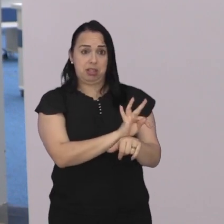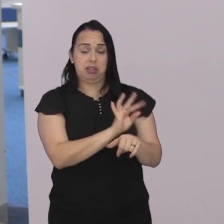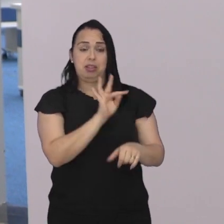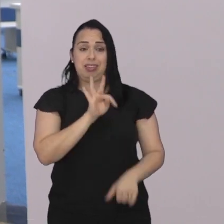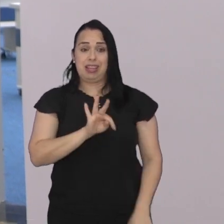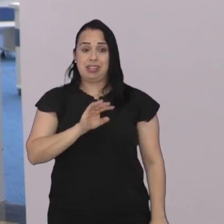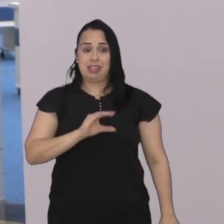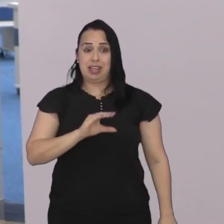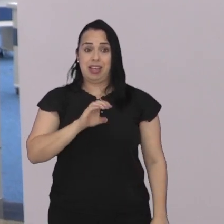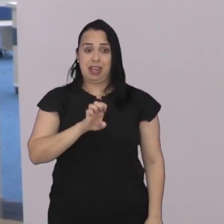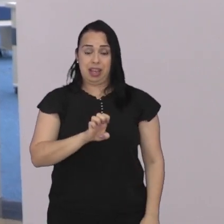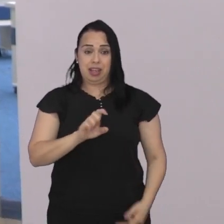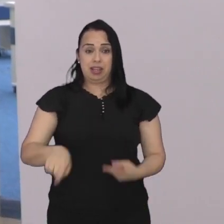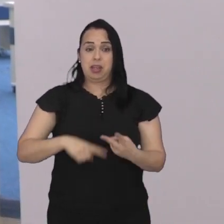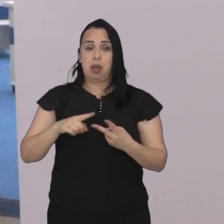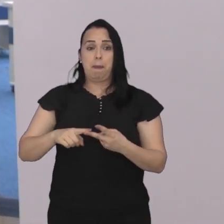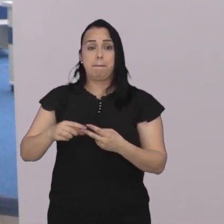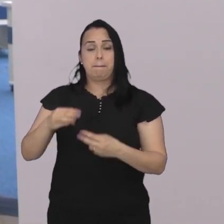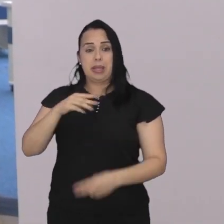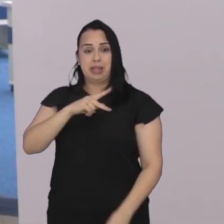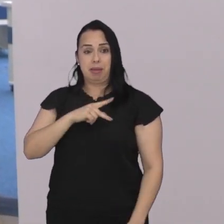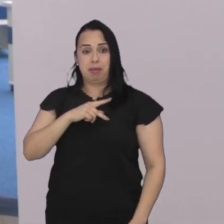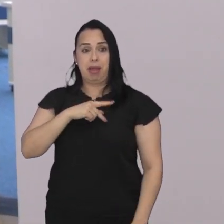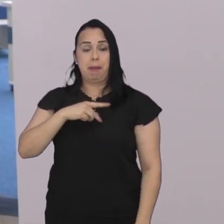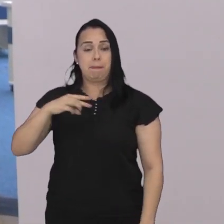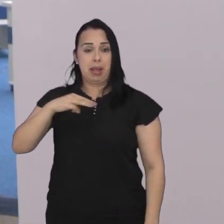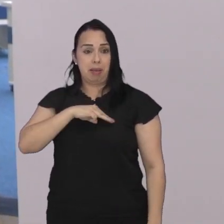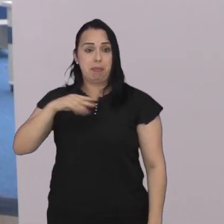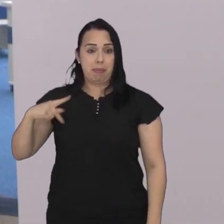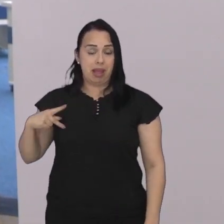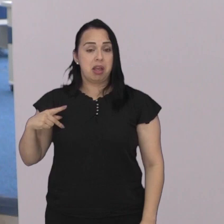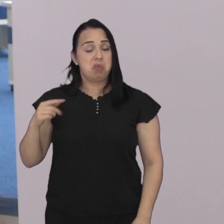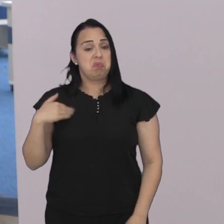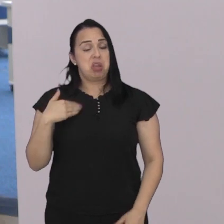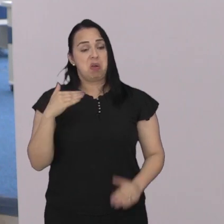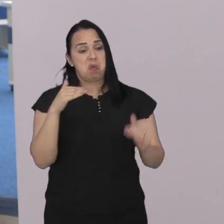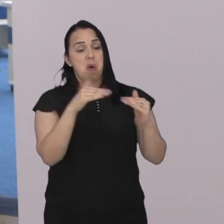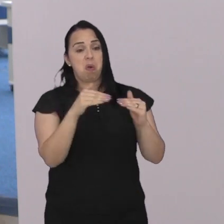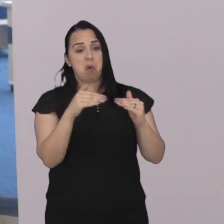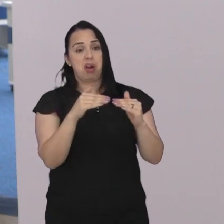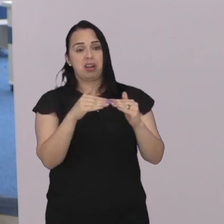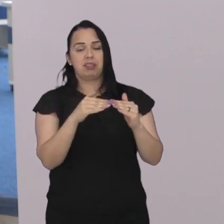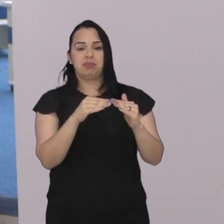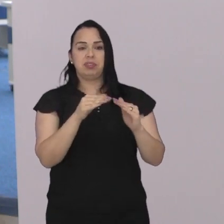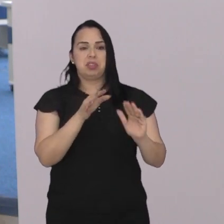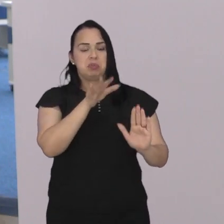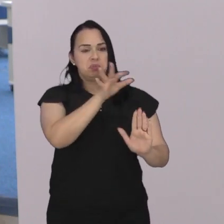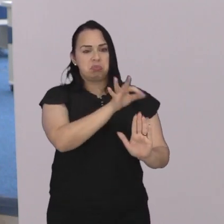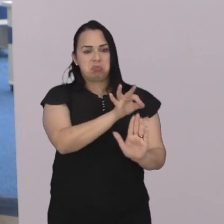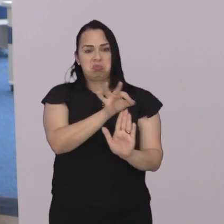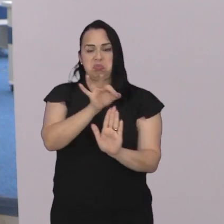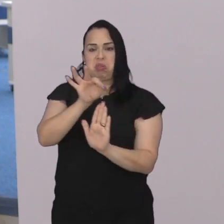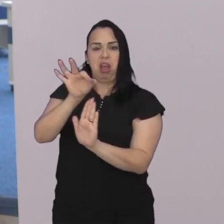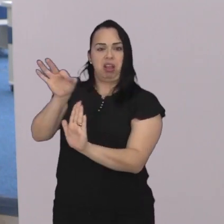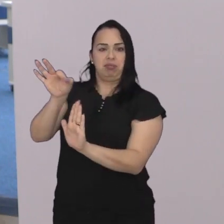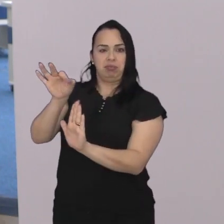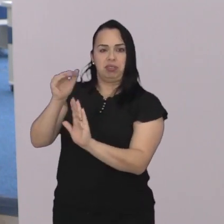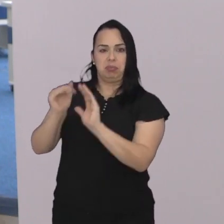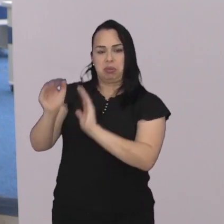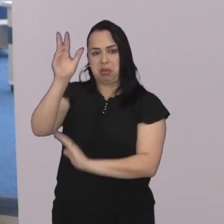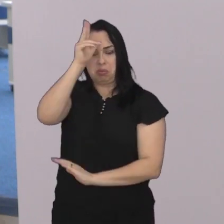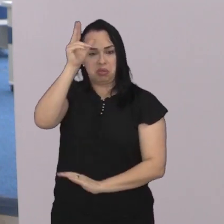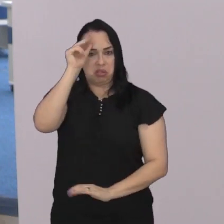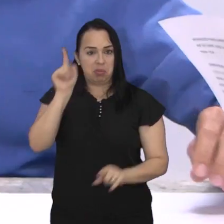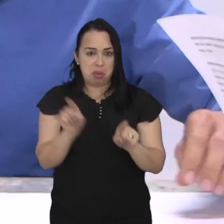técnica do Tribunal de Contas como do Ministério Público de Contas o meu voto foi favorável e encaminhei a relatoria